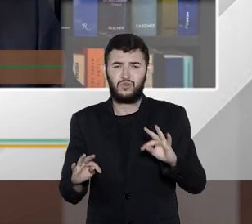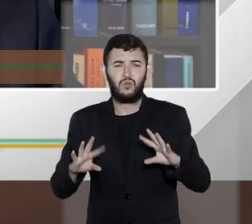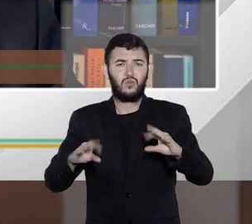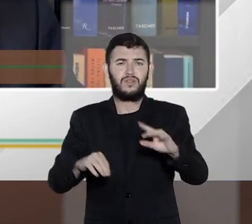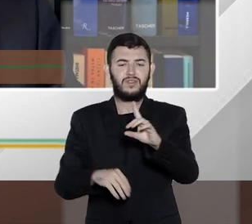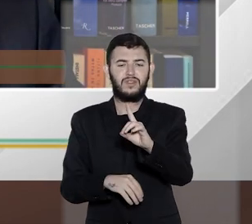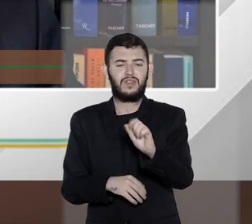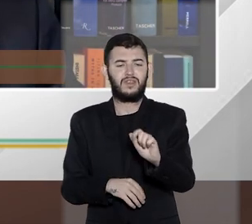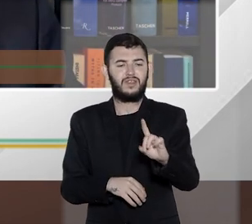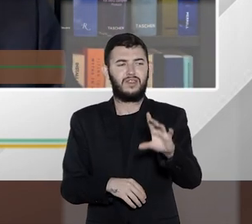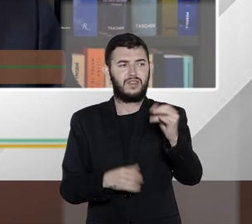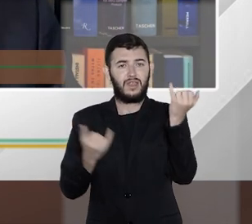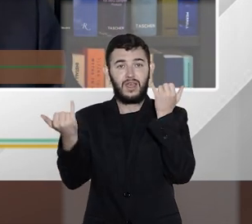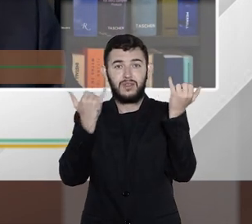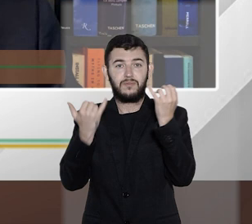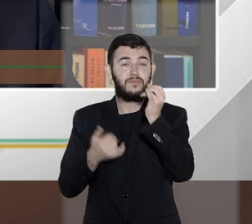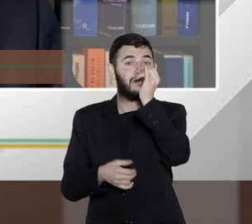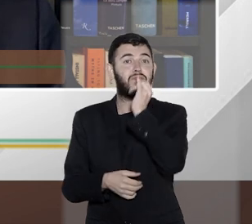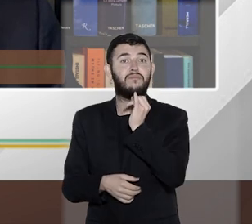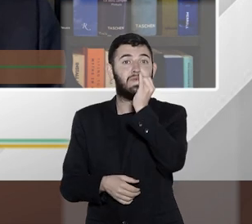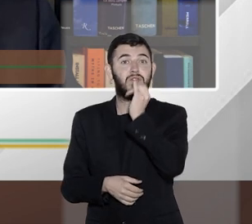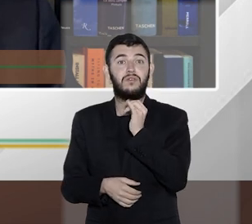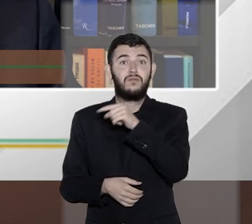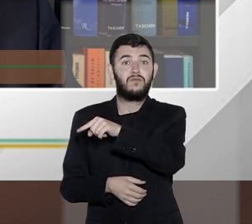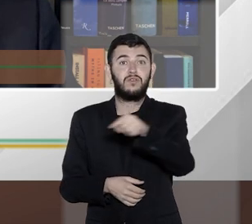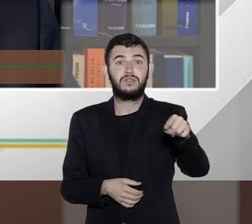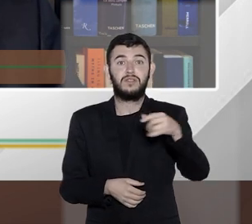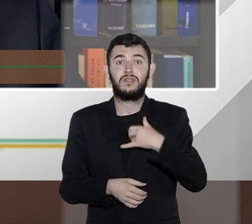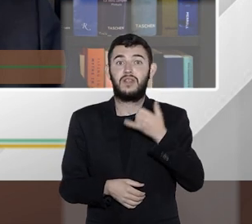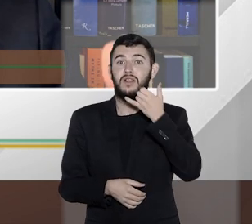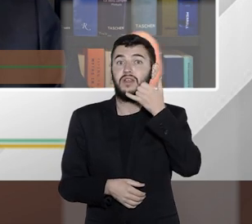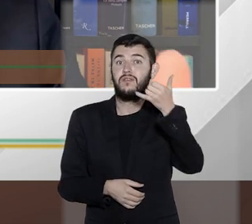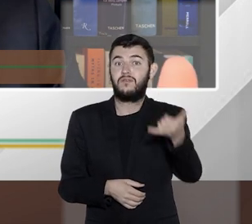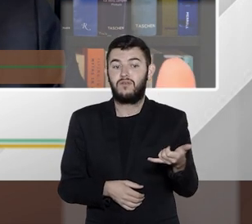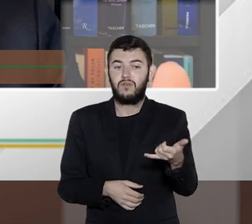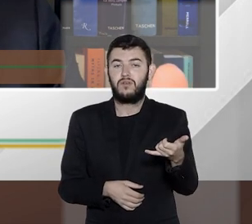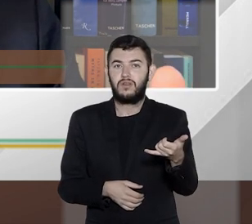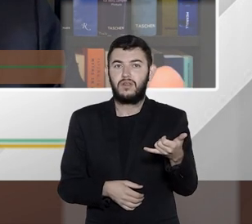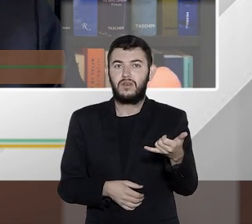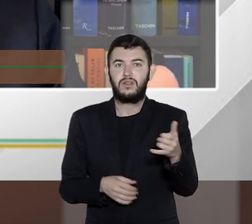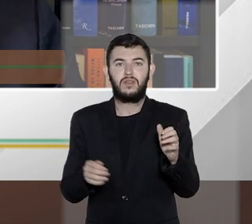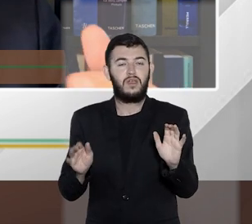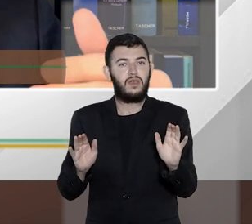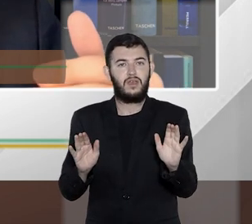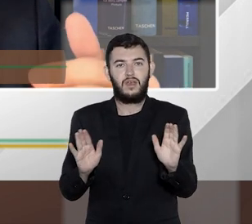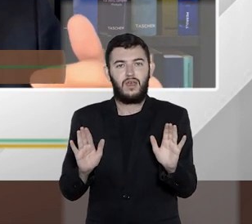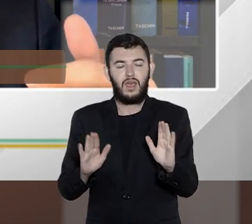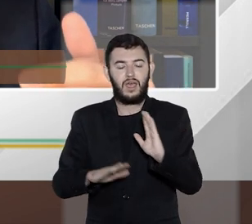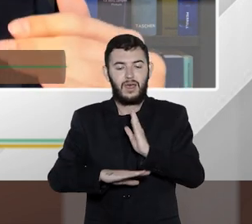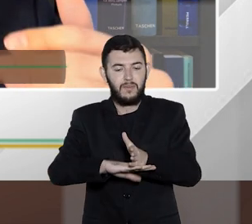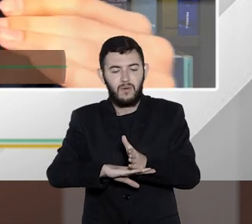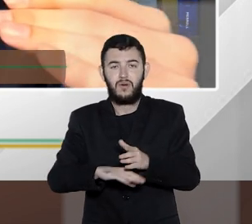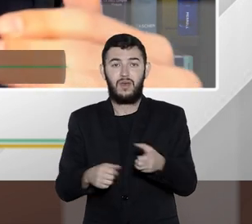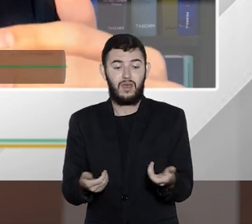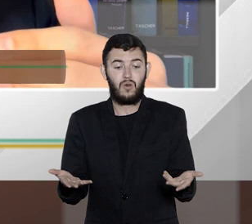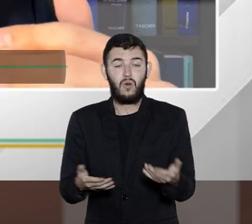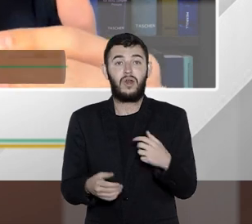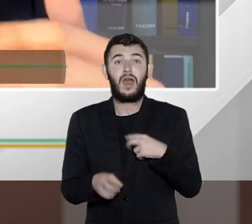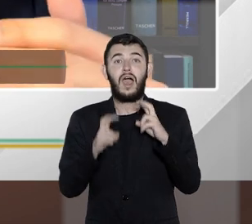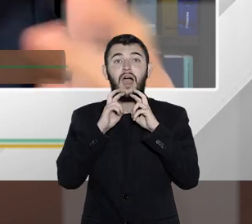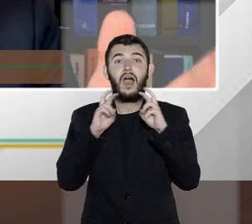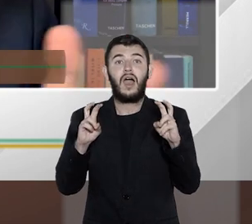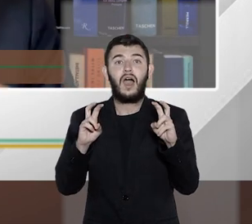telefona para alguém não existe mais ligação de voz, porque a voz é transformada em dados. E existem os